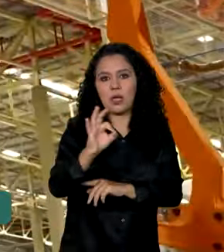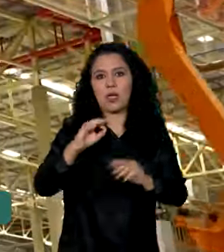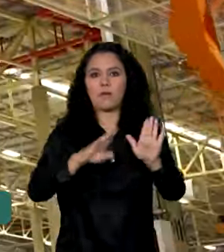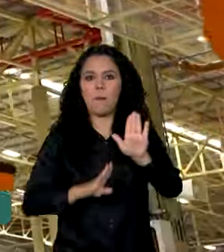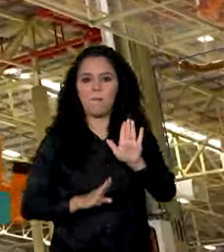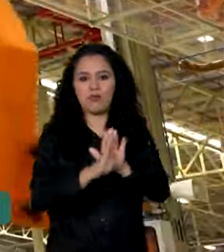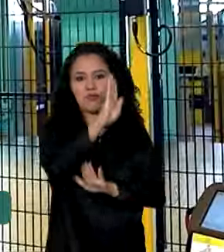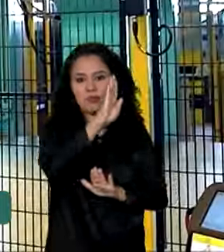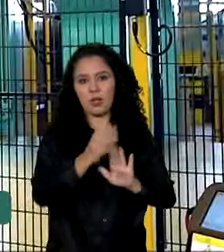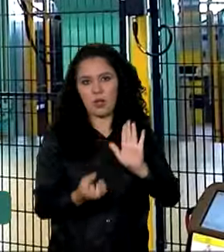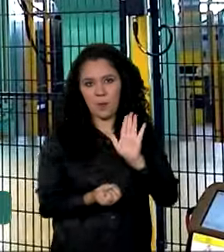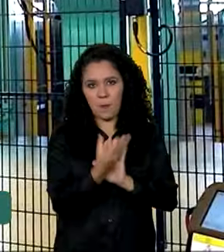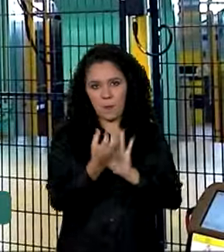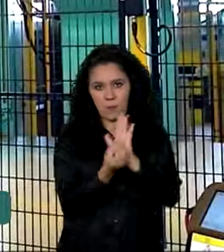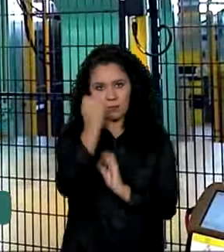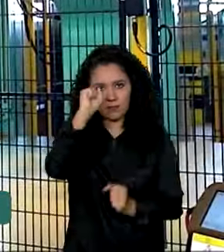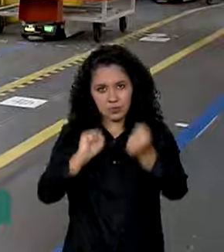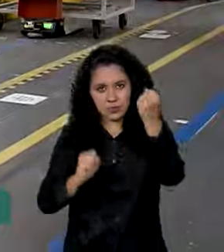produção.